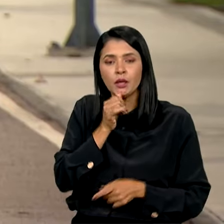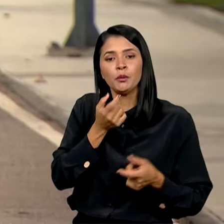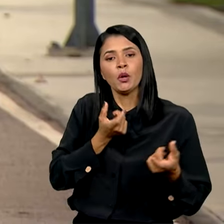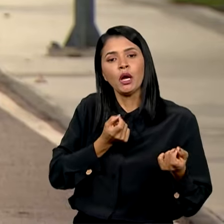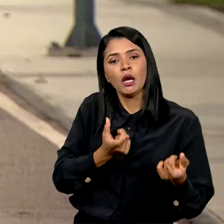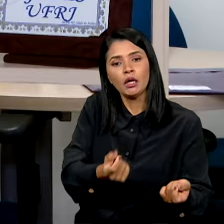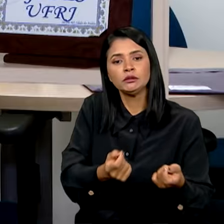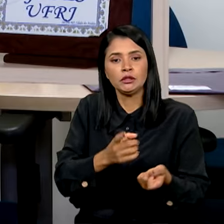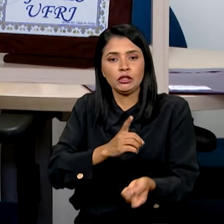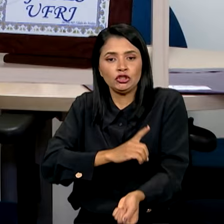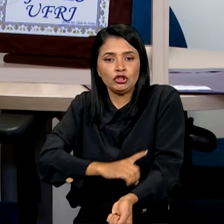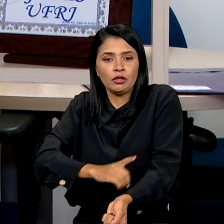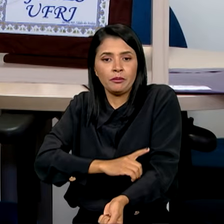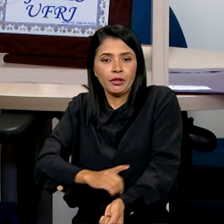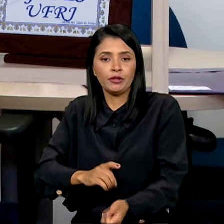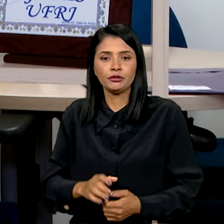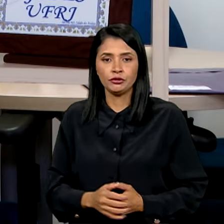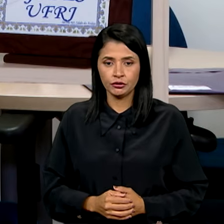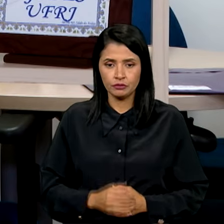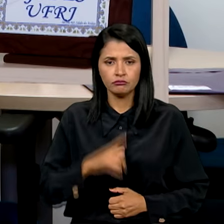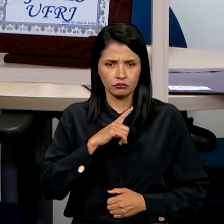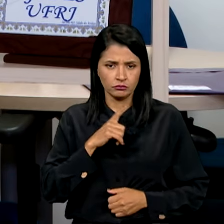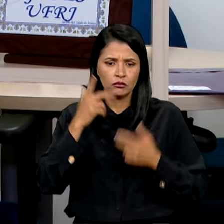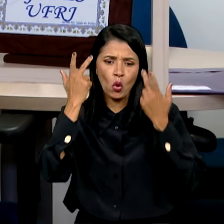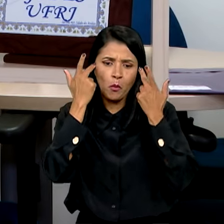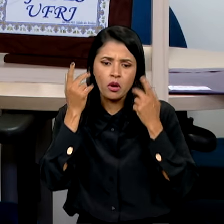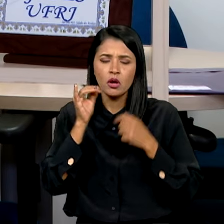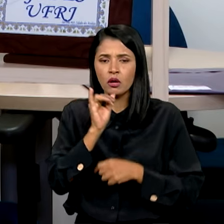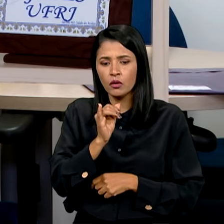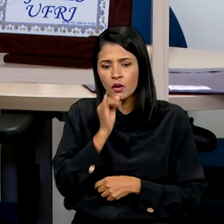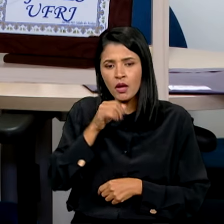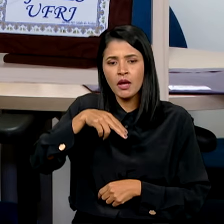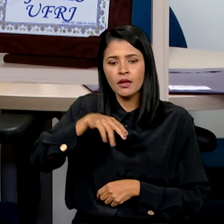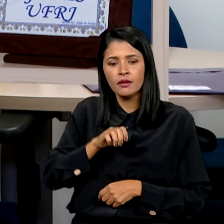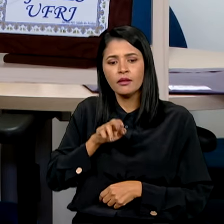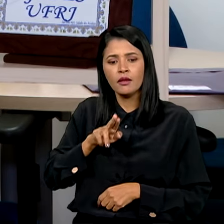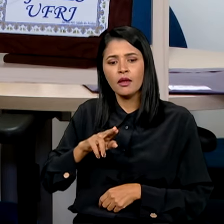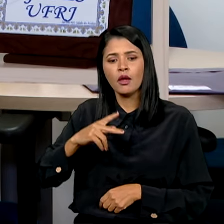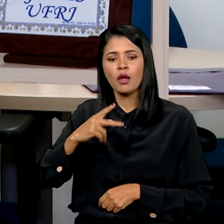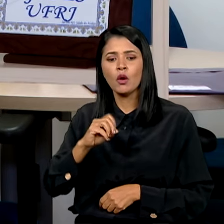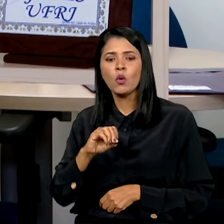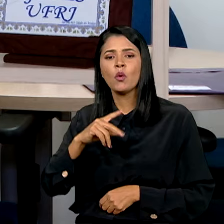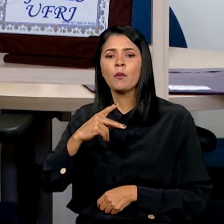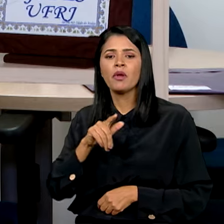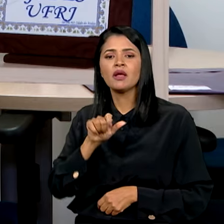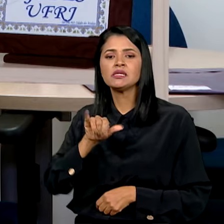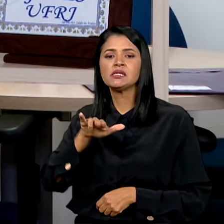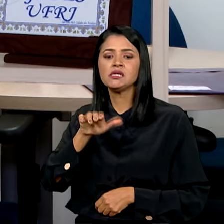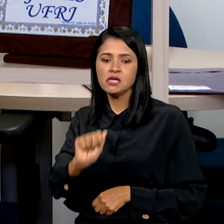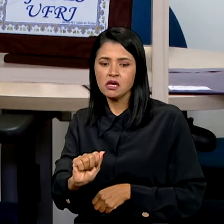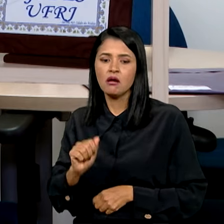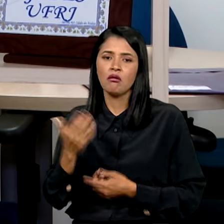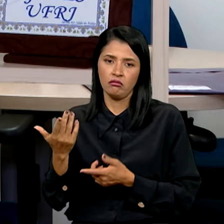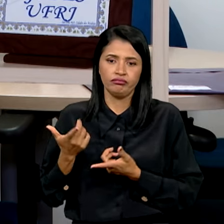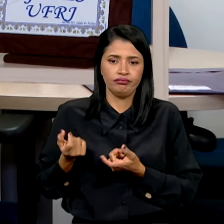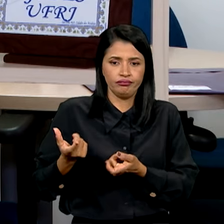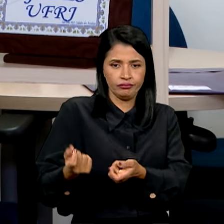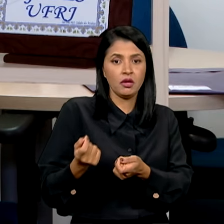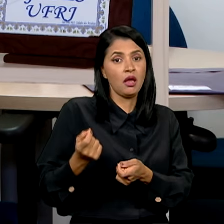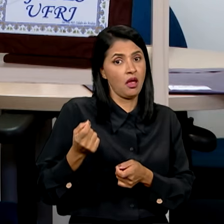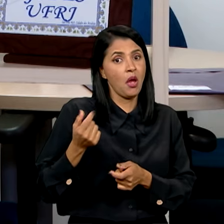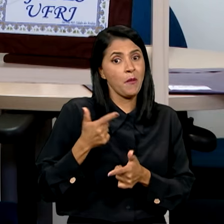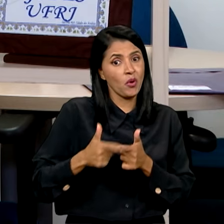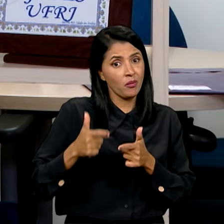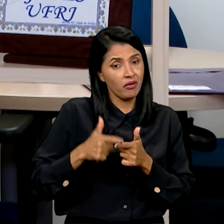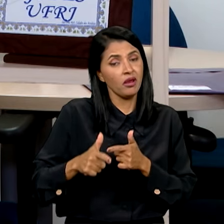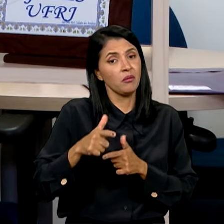diabetes. Há problemas comuns, por exemplo, as neoplasias, que serão, certamente, o principal problema do século